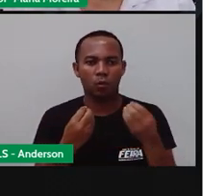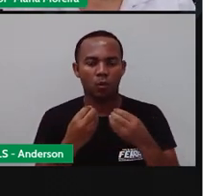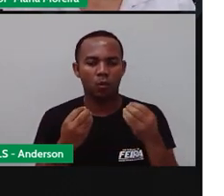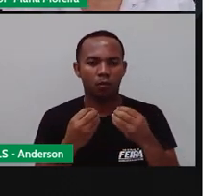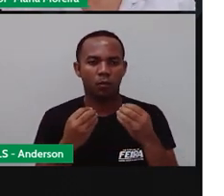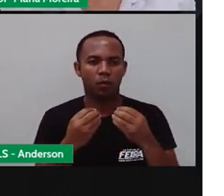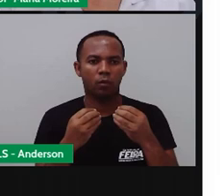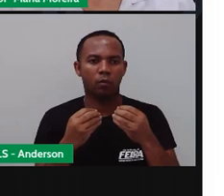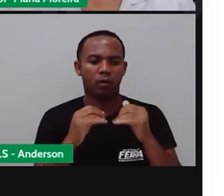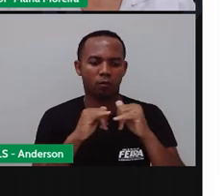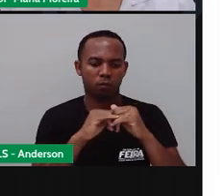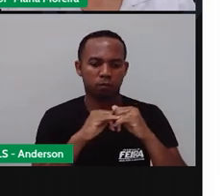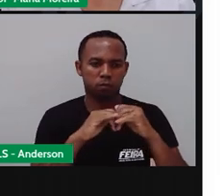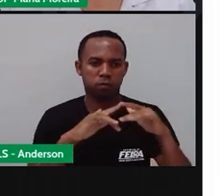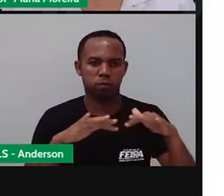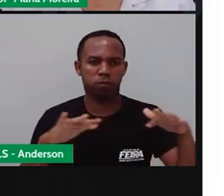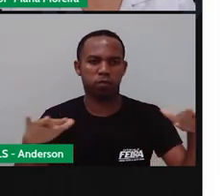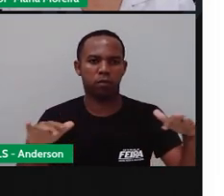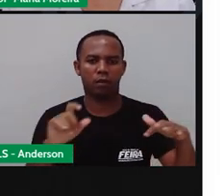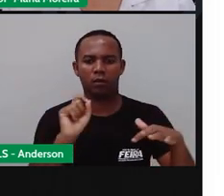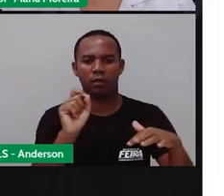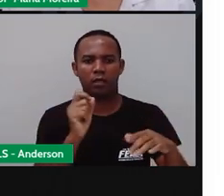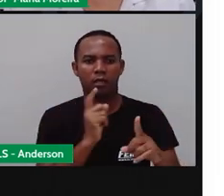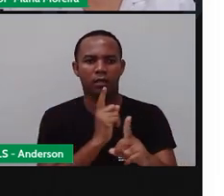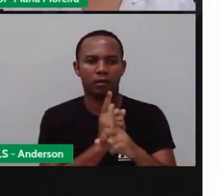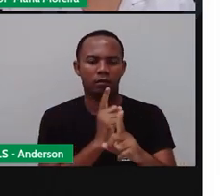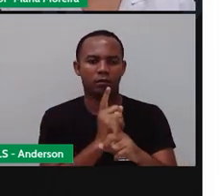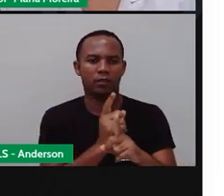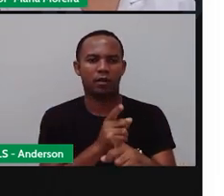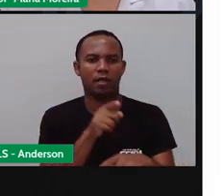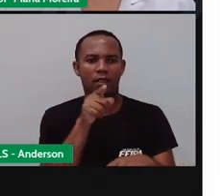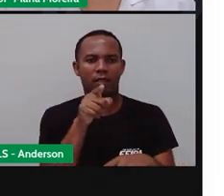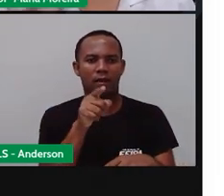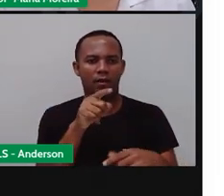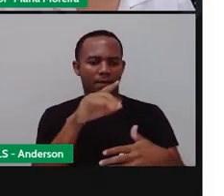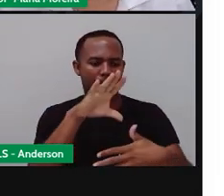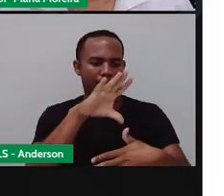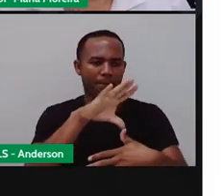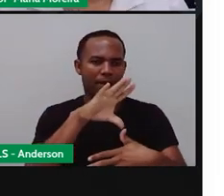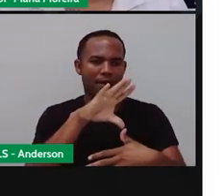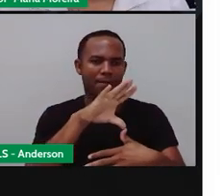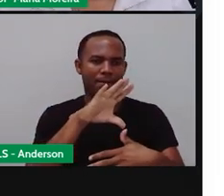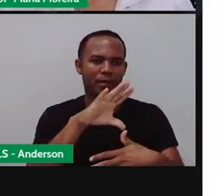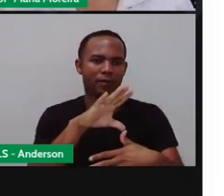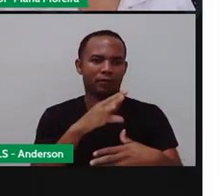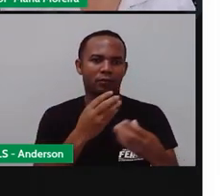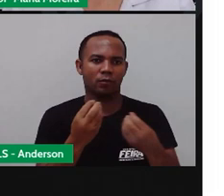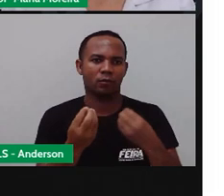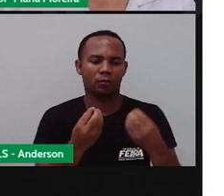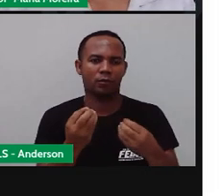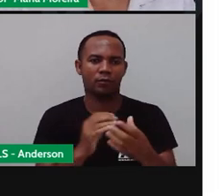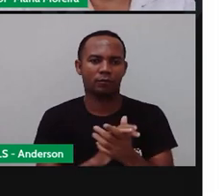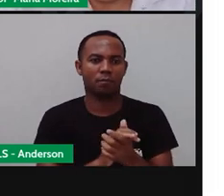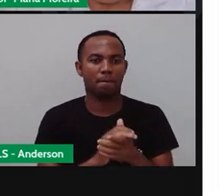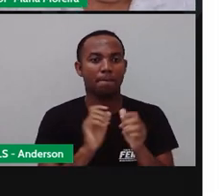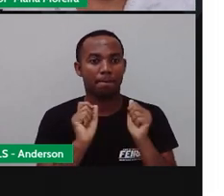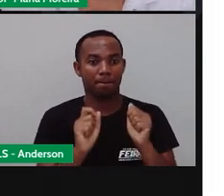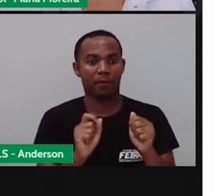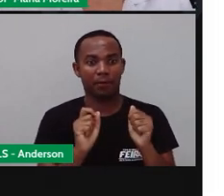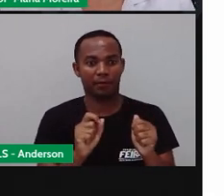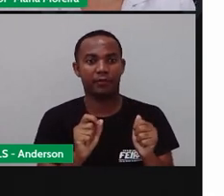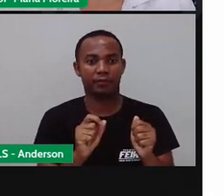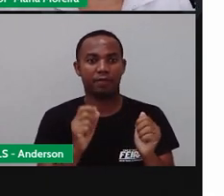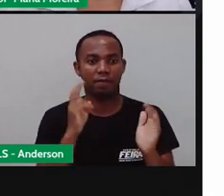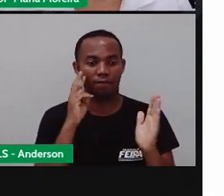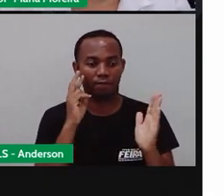localização, que é também a disponibilizar o quê? Um mapa, que é um mapa em tempo real. E aí, você pode olhar onde